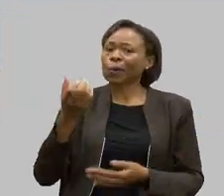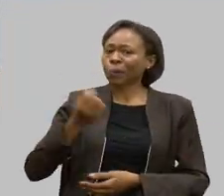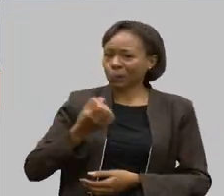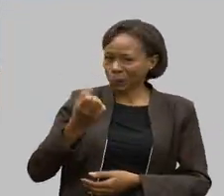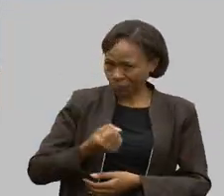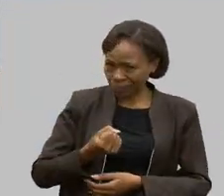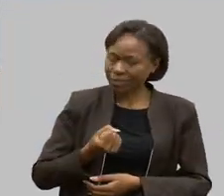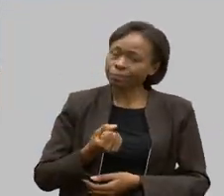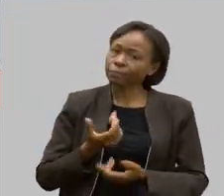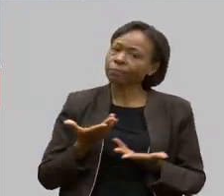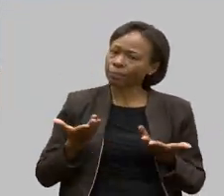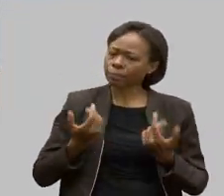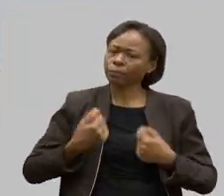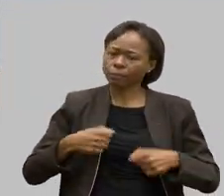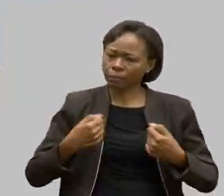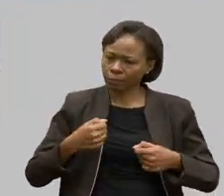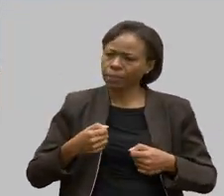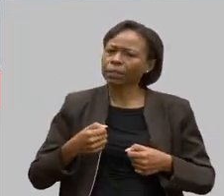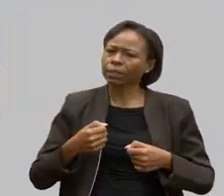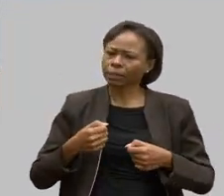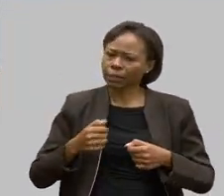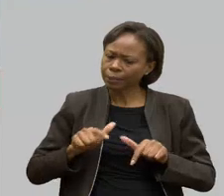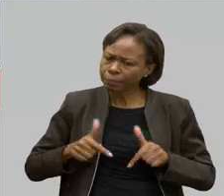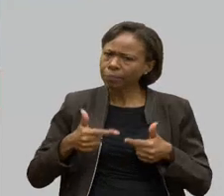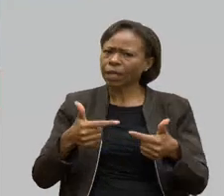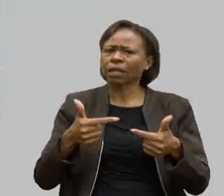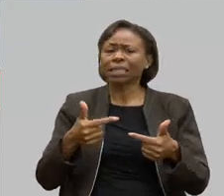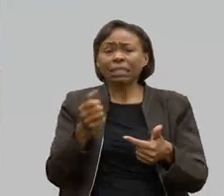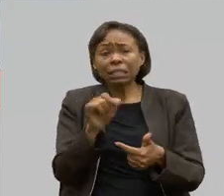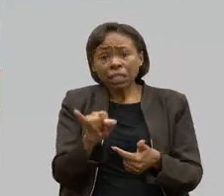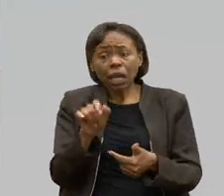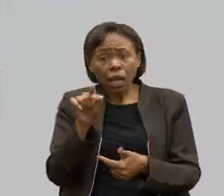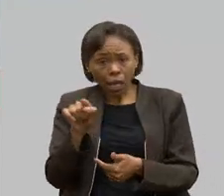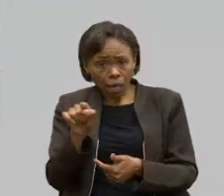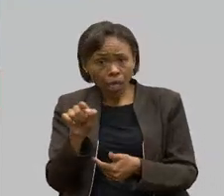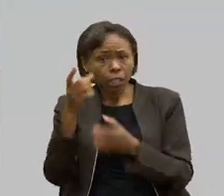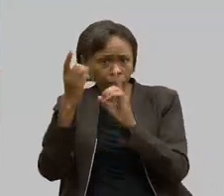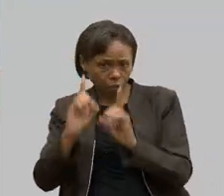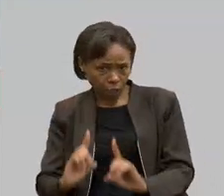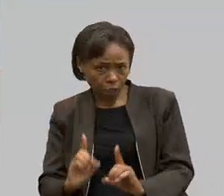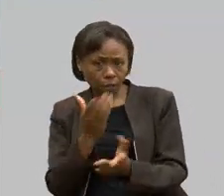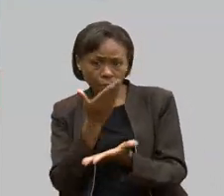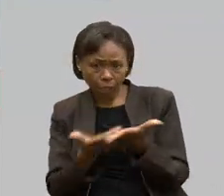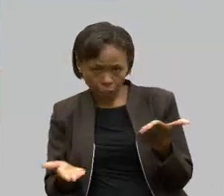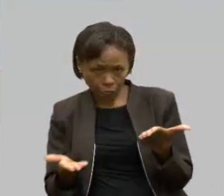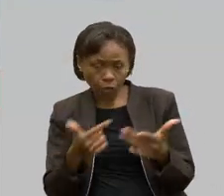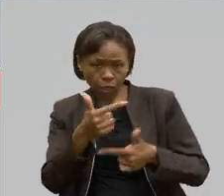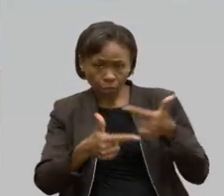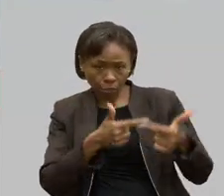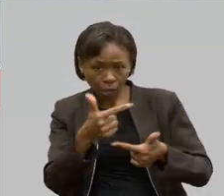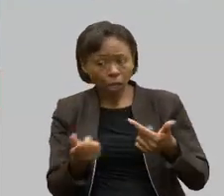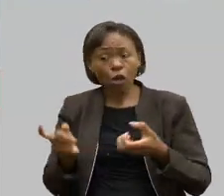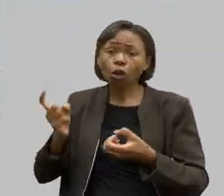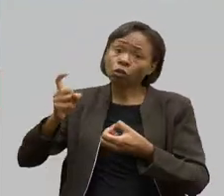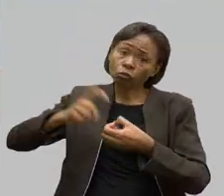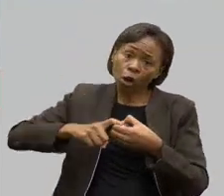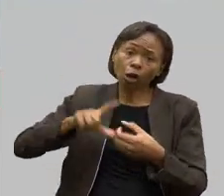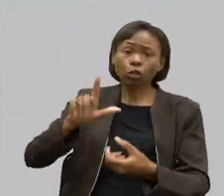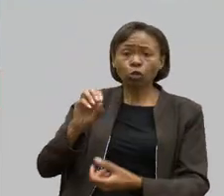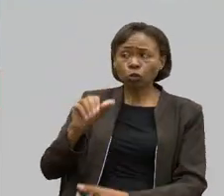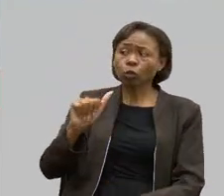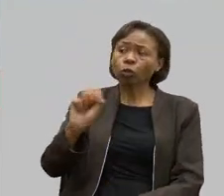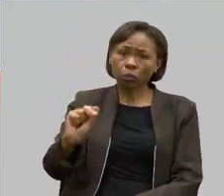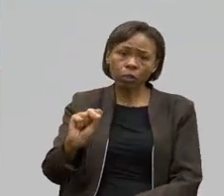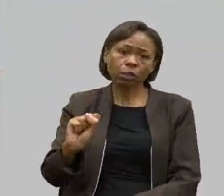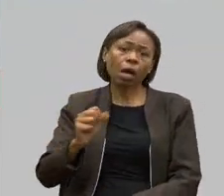iniciar o trabalho. Se, infelizmente, ele perder o emprego, tem que voltar a receber o LOAS para tranquilizar as famílias. Nós fizemos uma